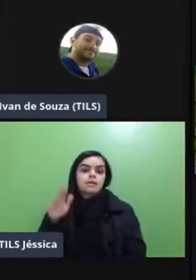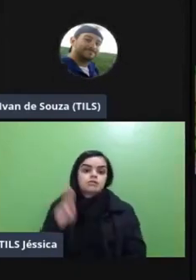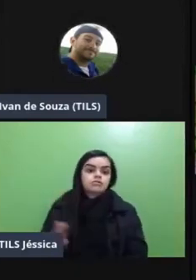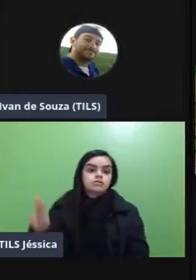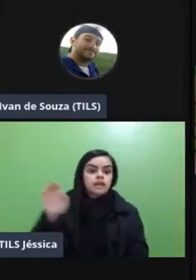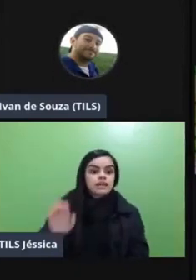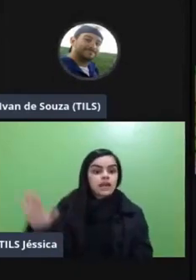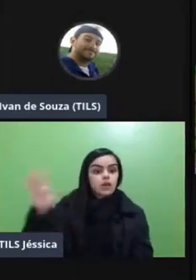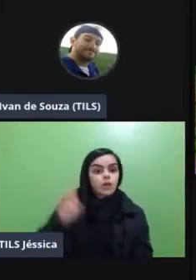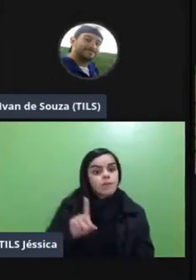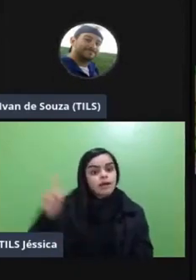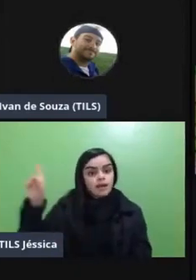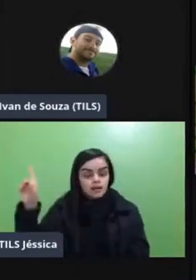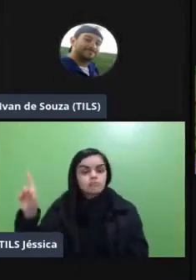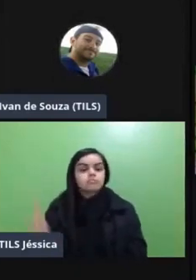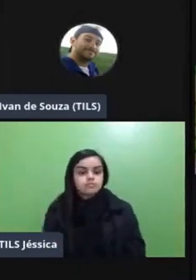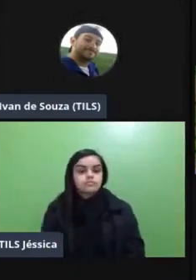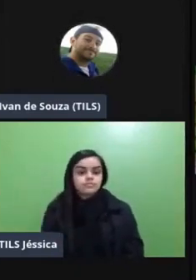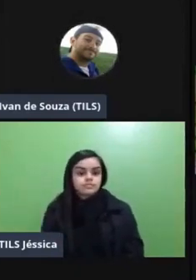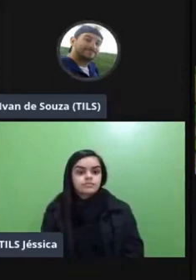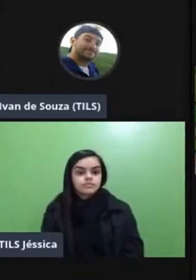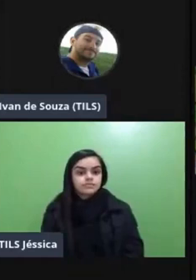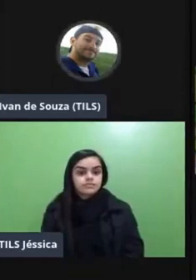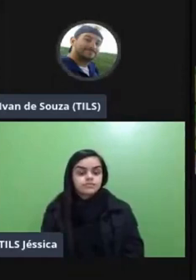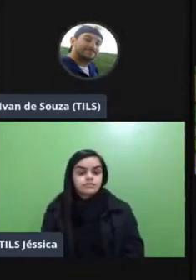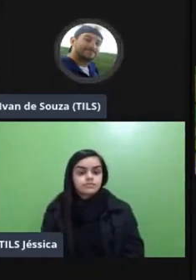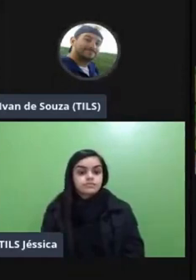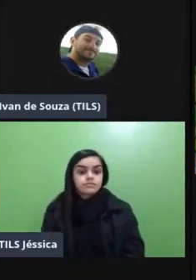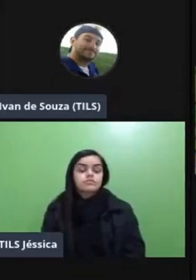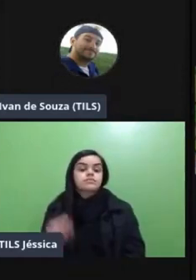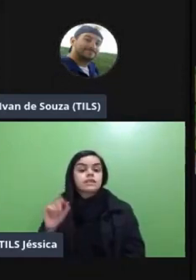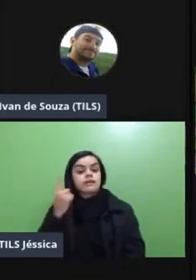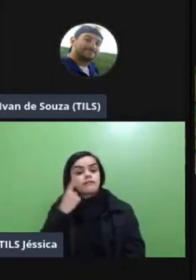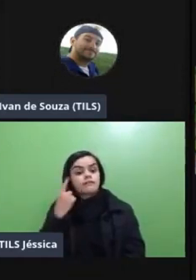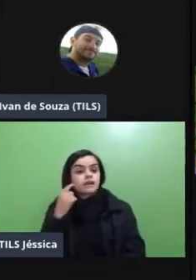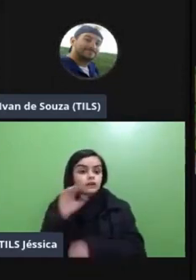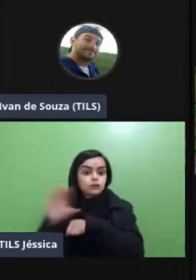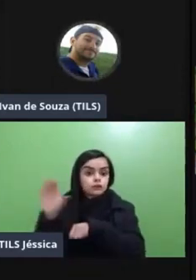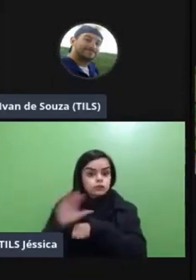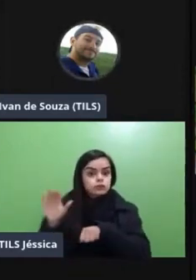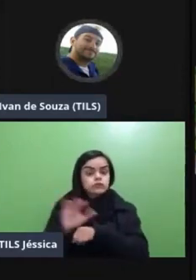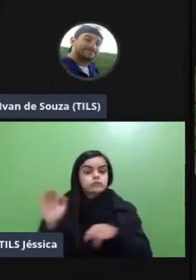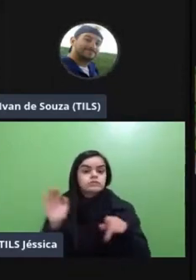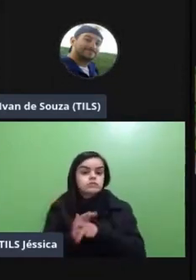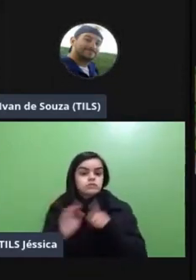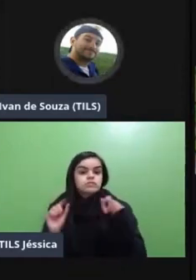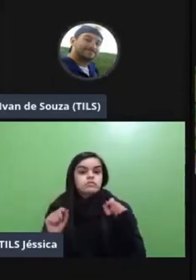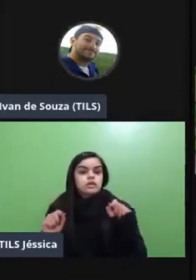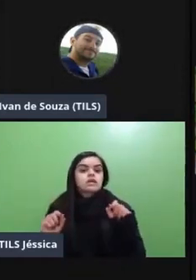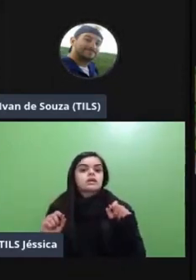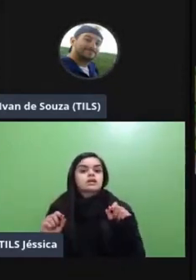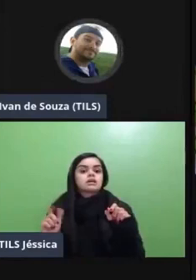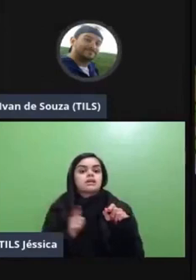Europa é na União Europeia é que essa validação dos cursos é massivos online abertos que são